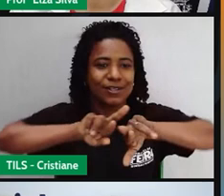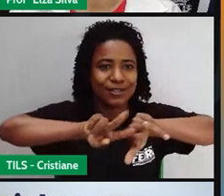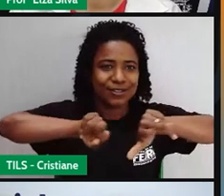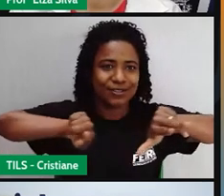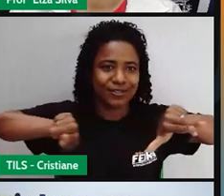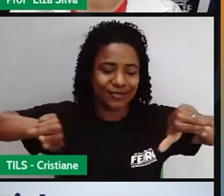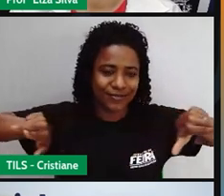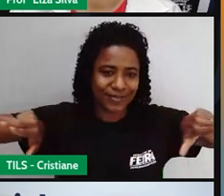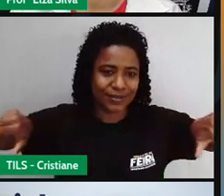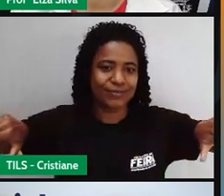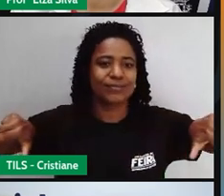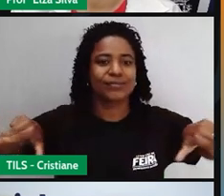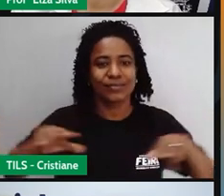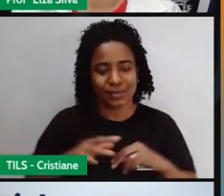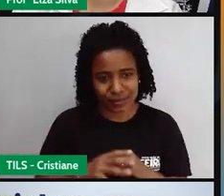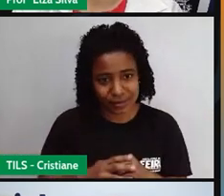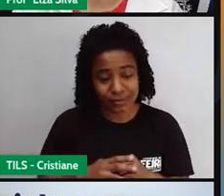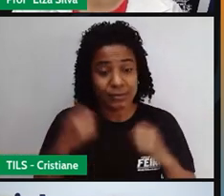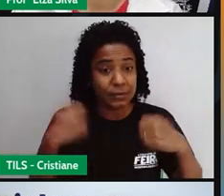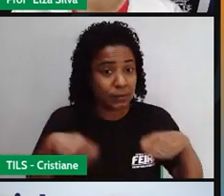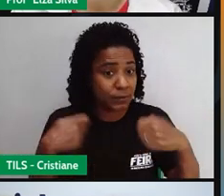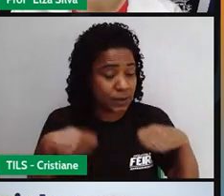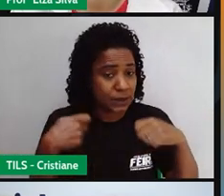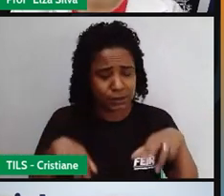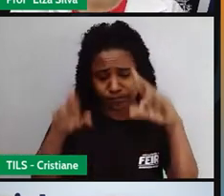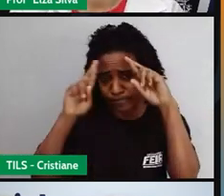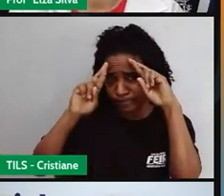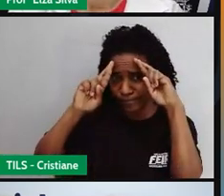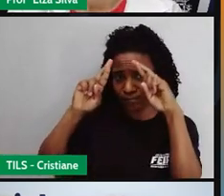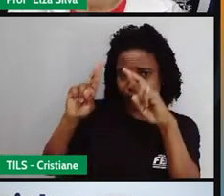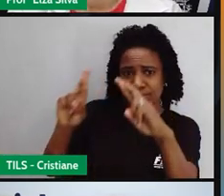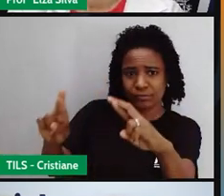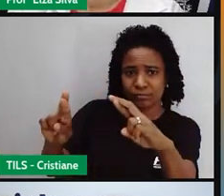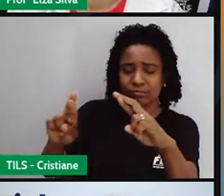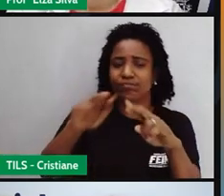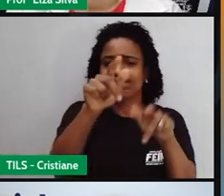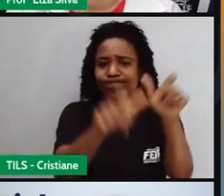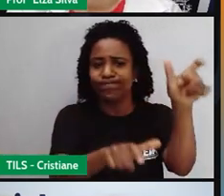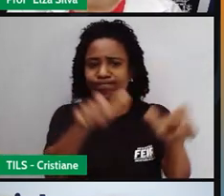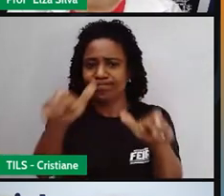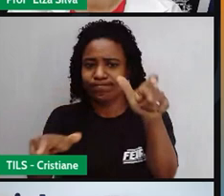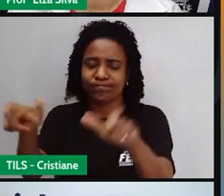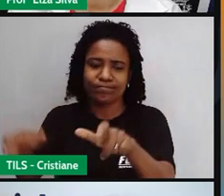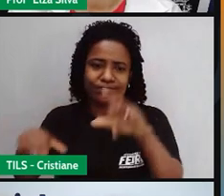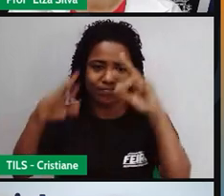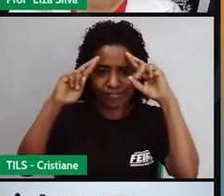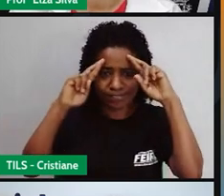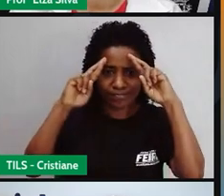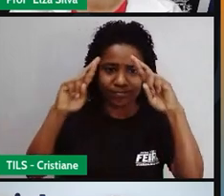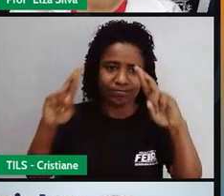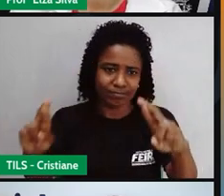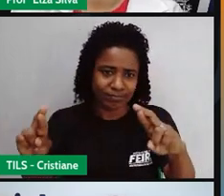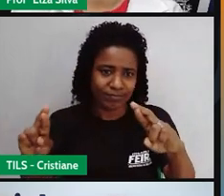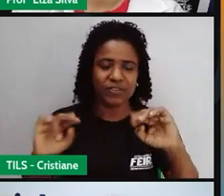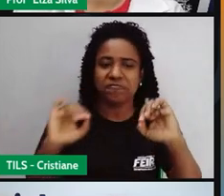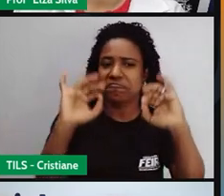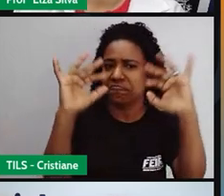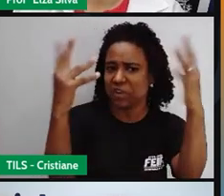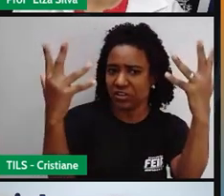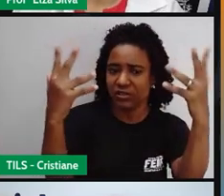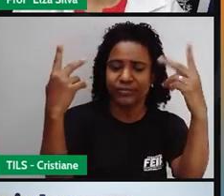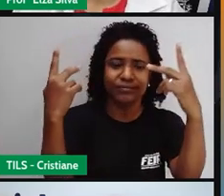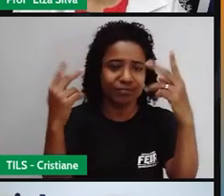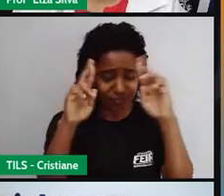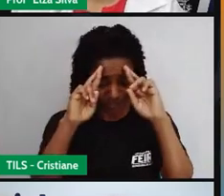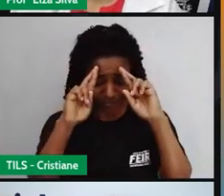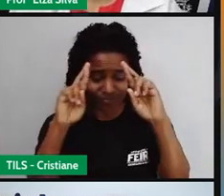de respeito à diversidade. De respeitar essas diferentes formas de comemoração, diferentes